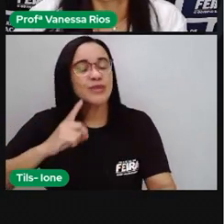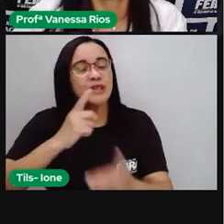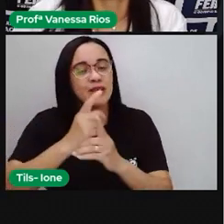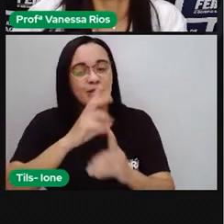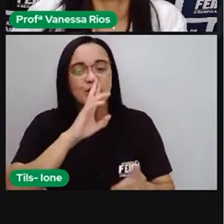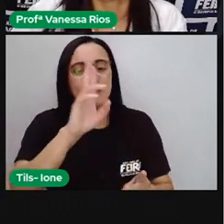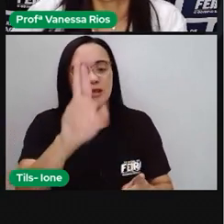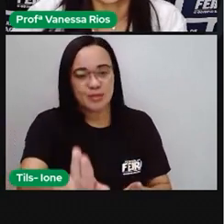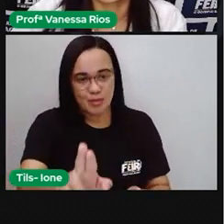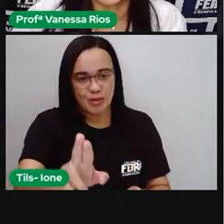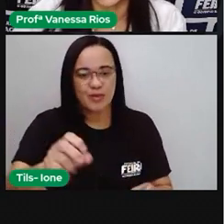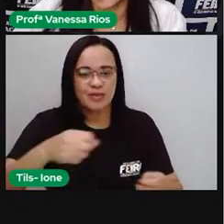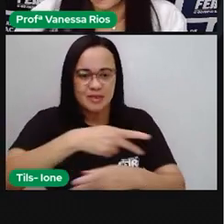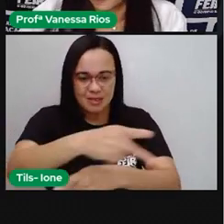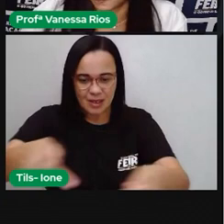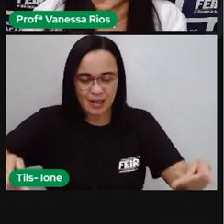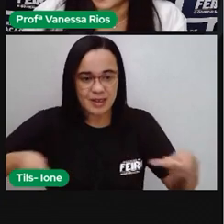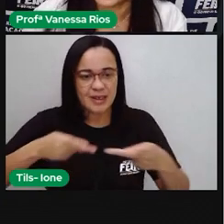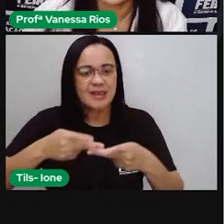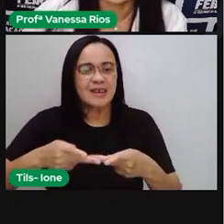correspondente ao valor total.